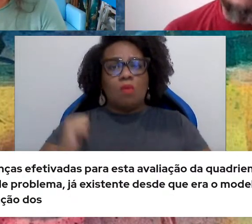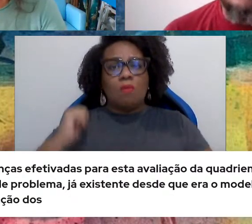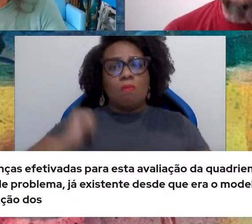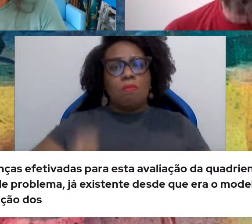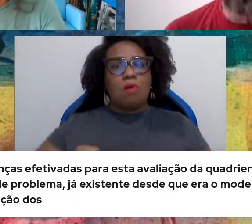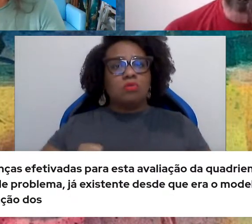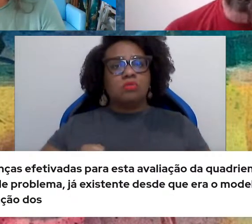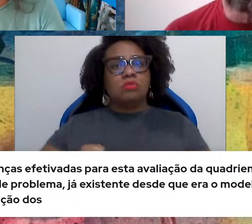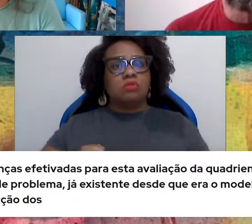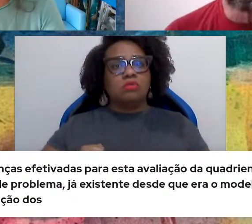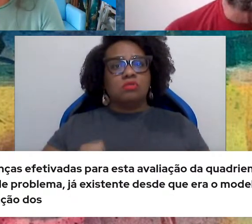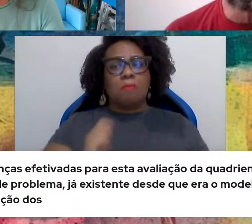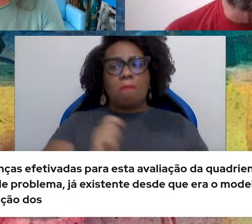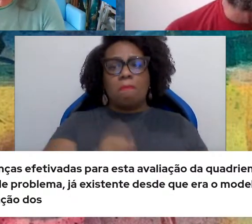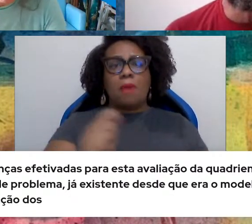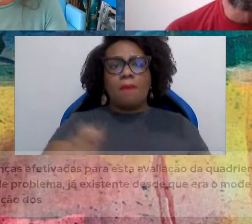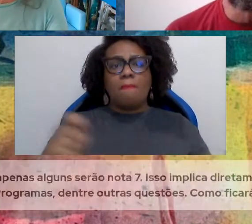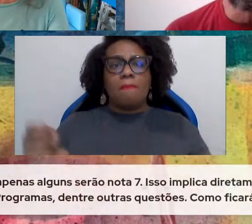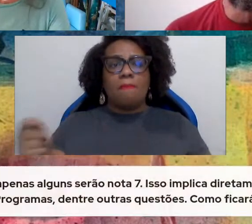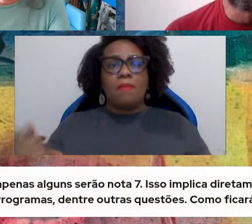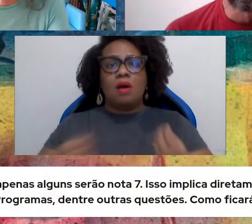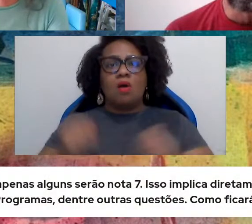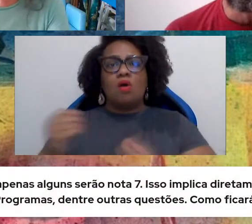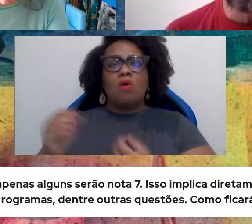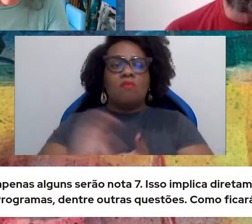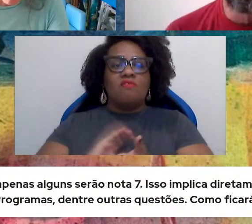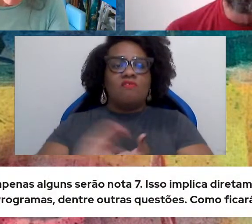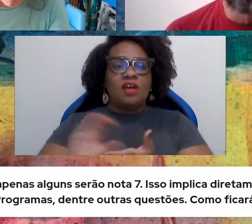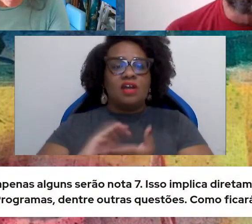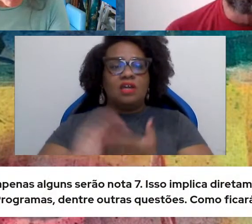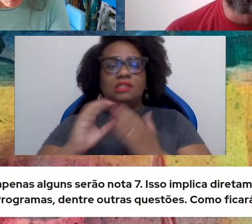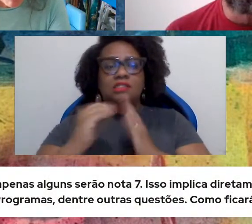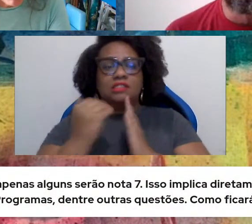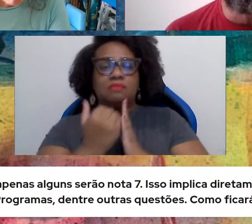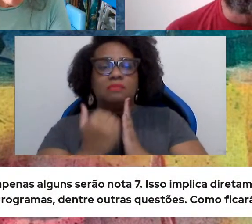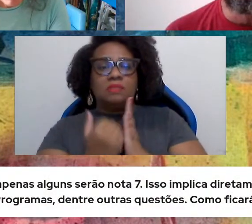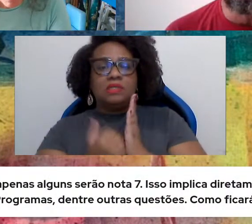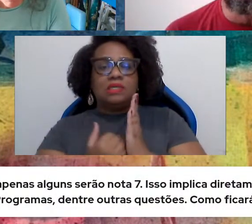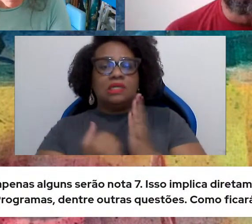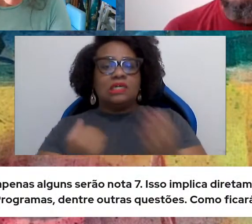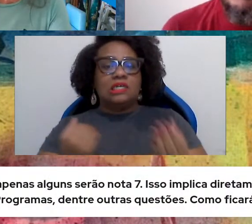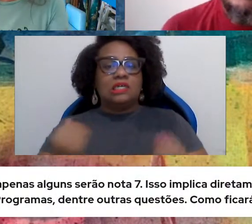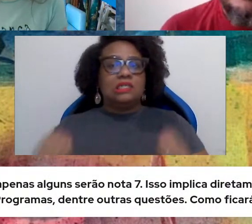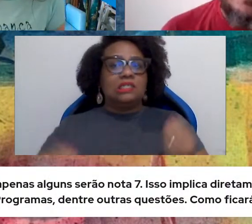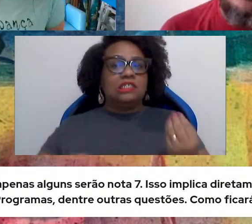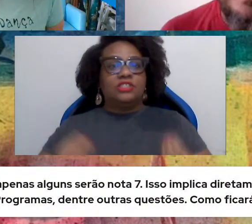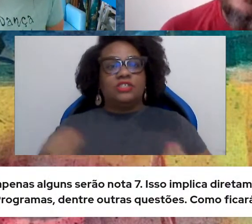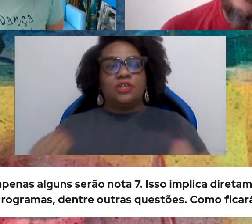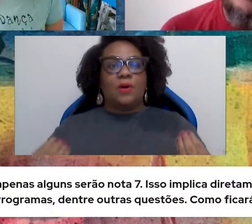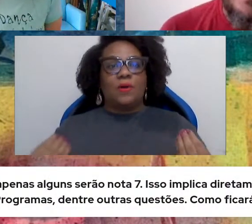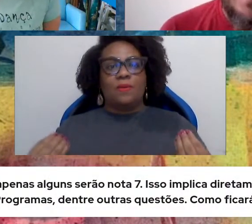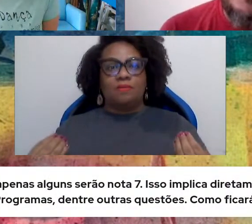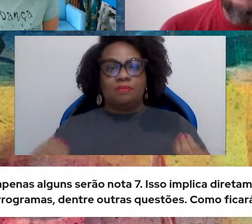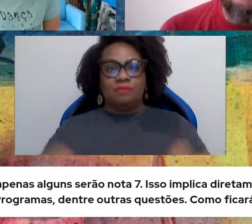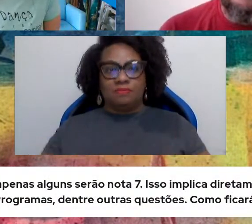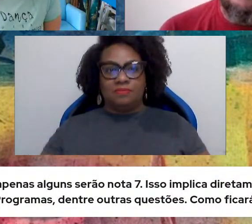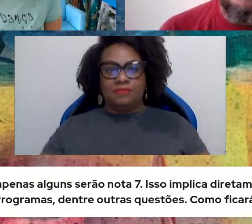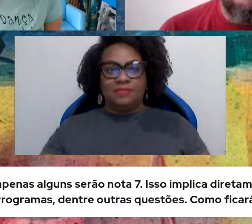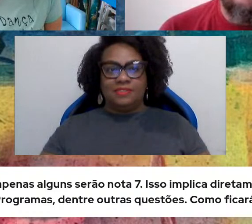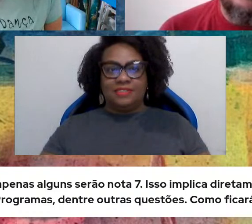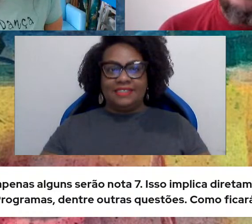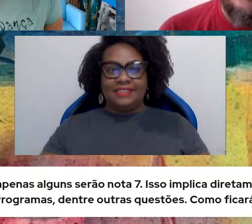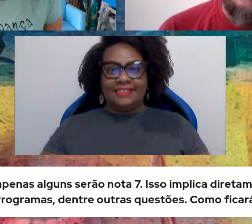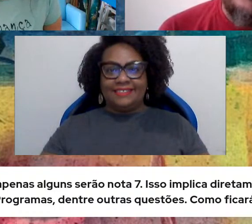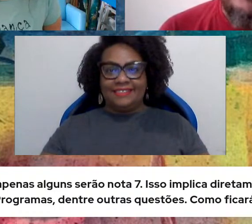E aí, como é que vai de verbas nos programas, como é que ficará esse critério, né? Mas, não dá para